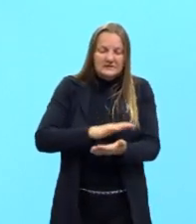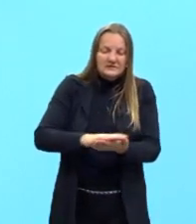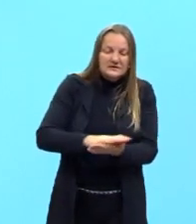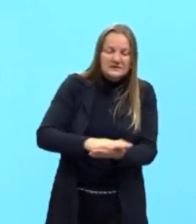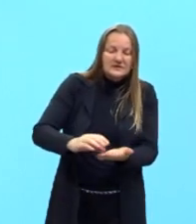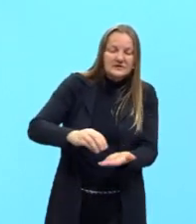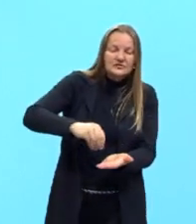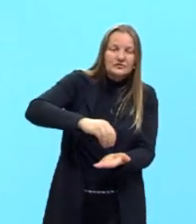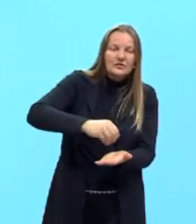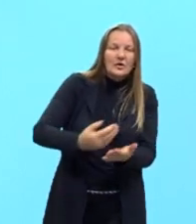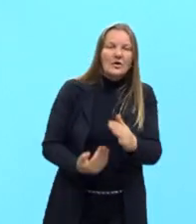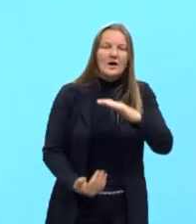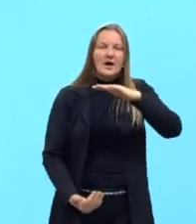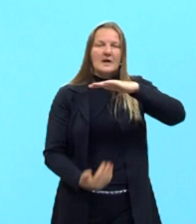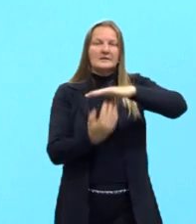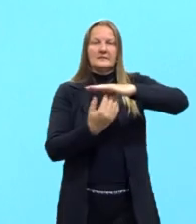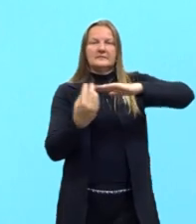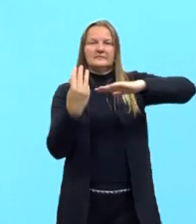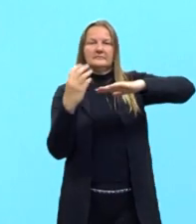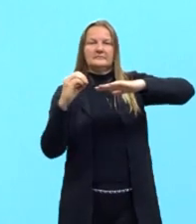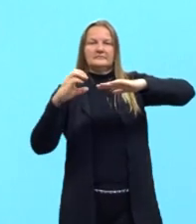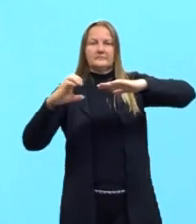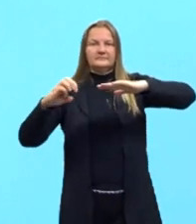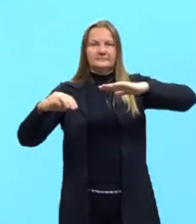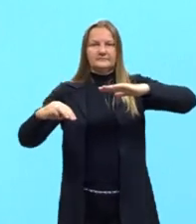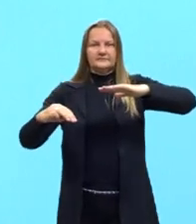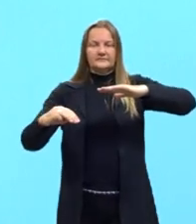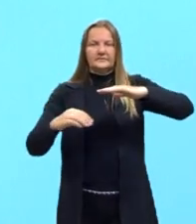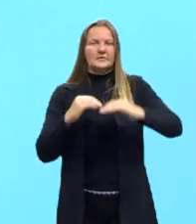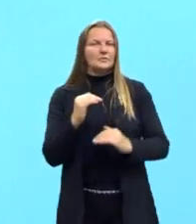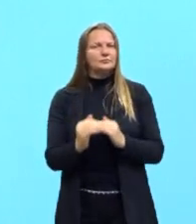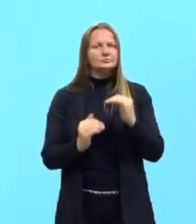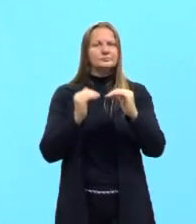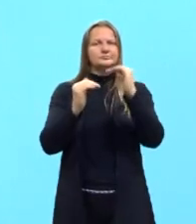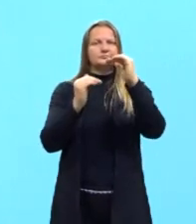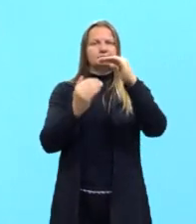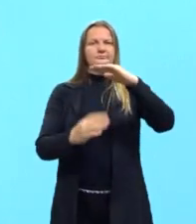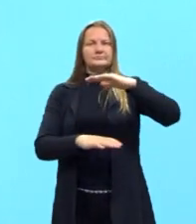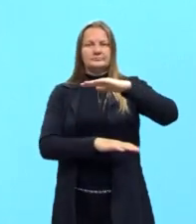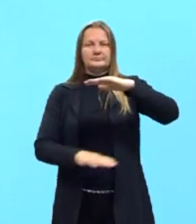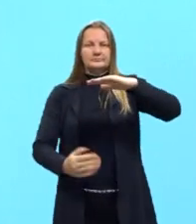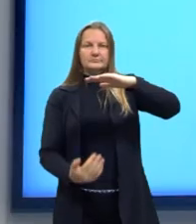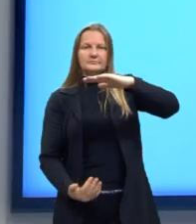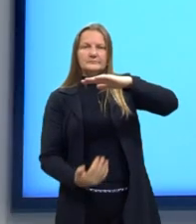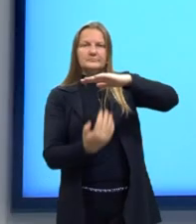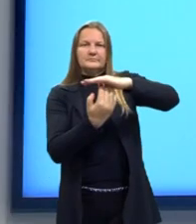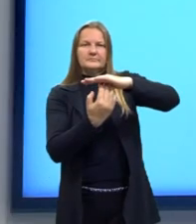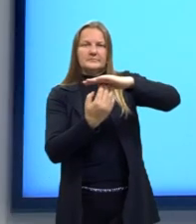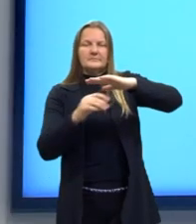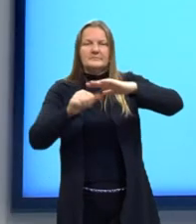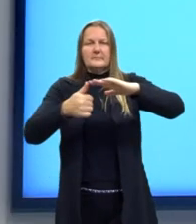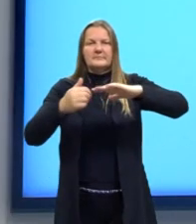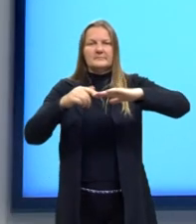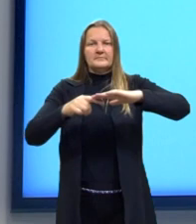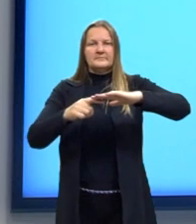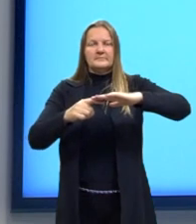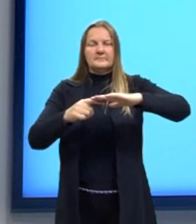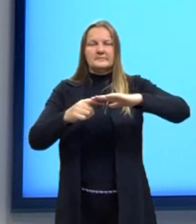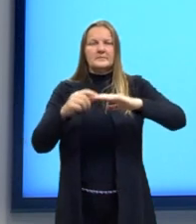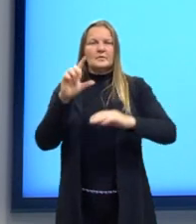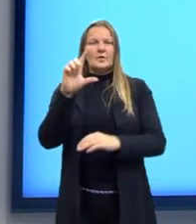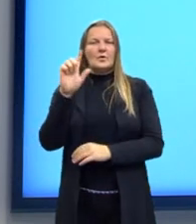nessa altura de 30 centímetros. Então nós vamos desenvolver. Primeiro passo, nós vamos deixar o